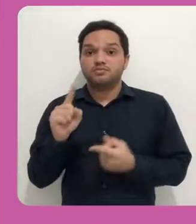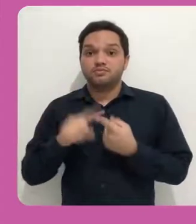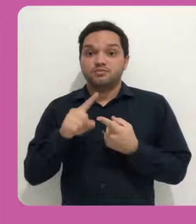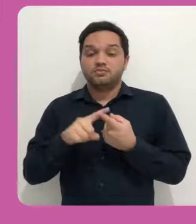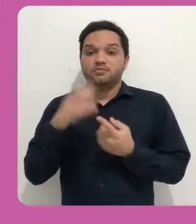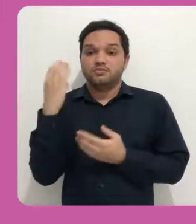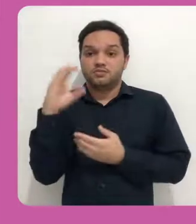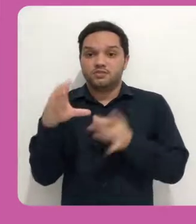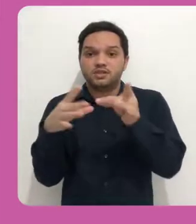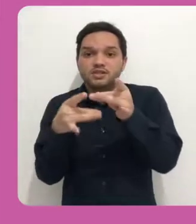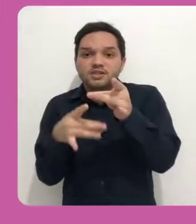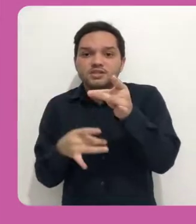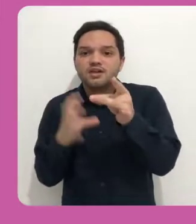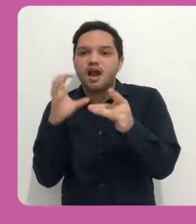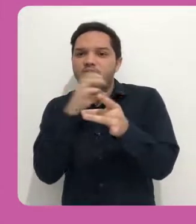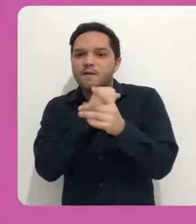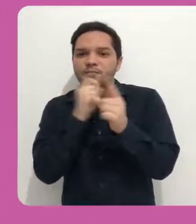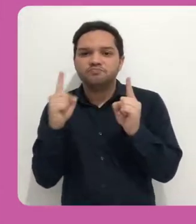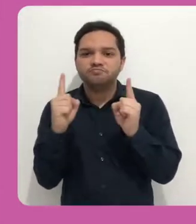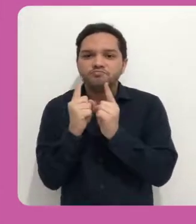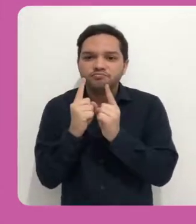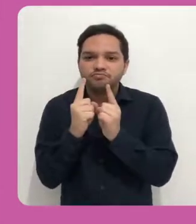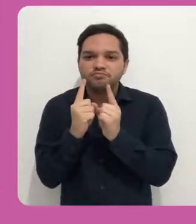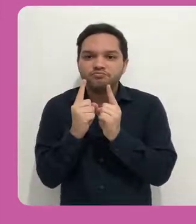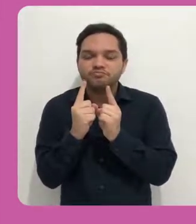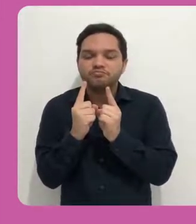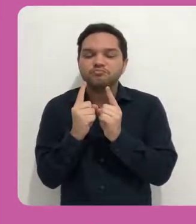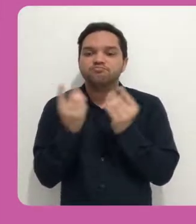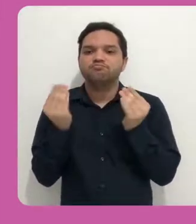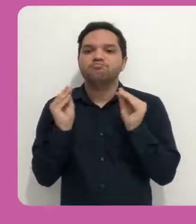do teu recurso.